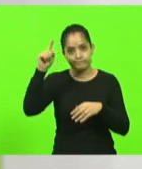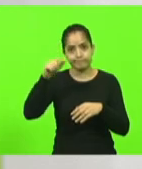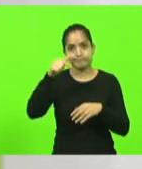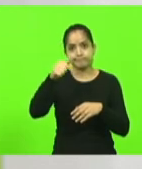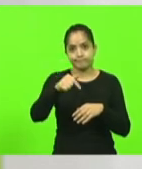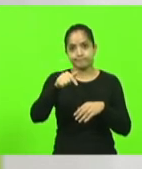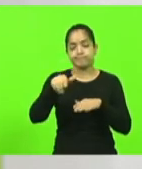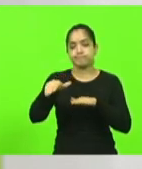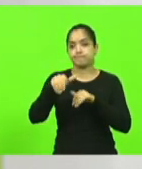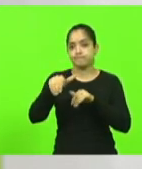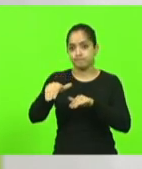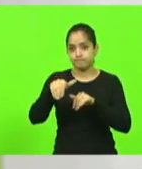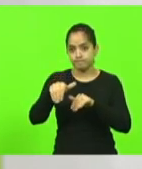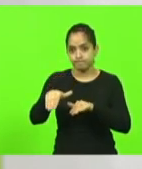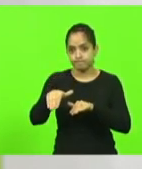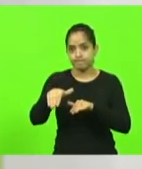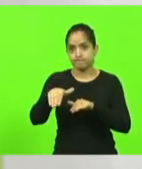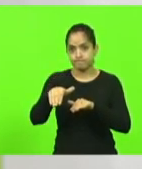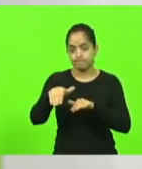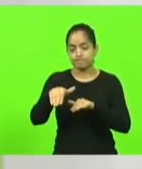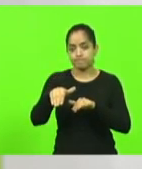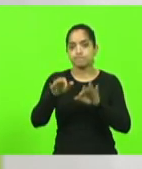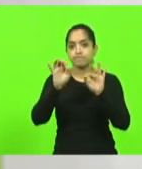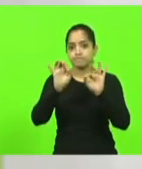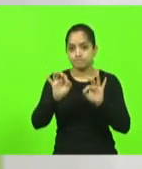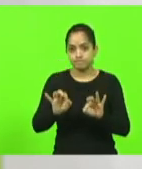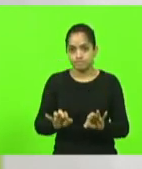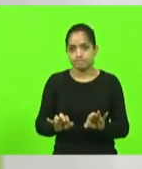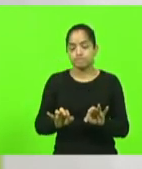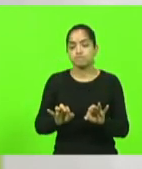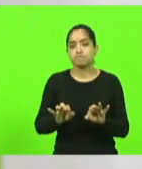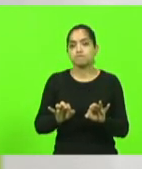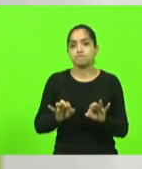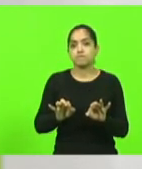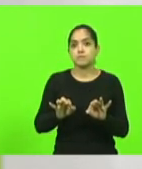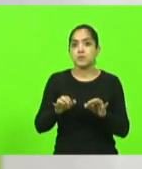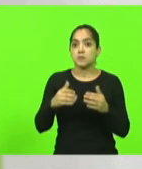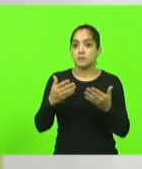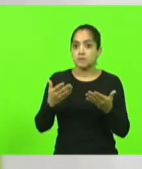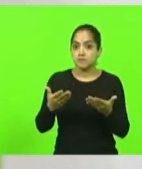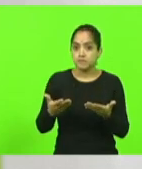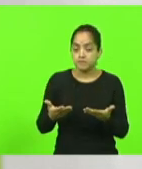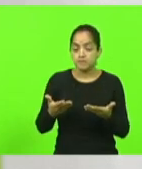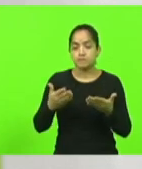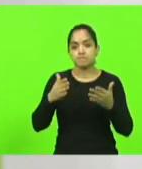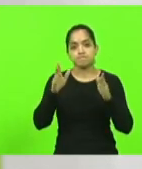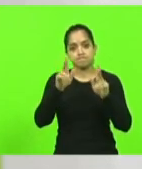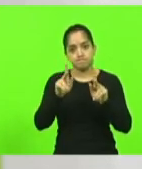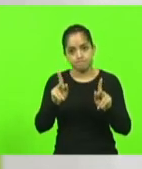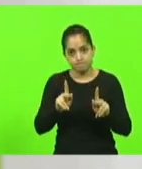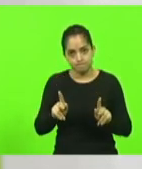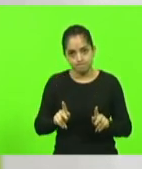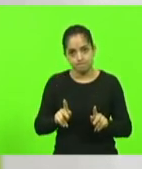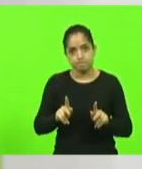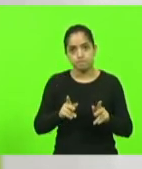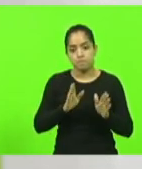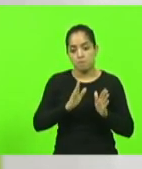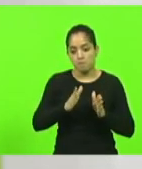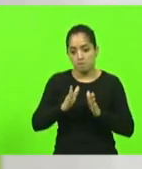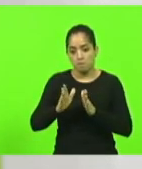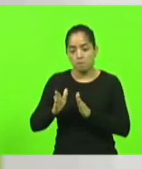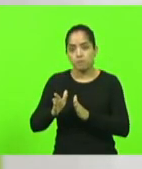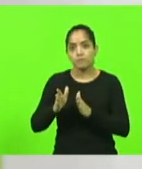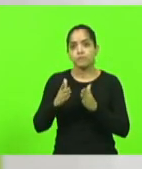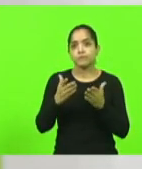setembro. Tenha a mais absoluta certeza disso. Porém, será a mais pacífica e ordeira. Vocês